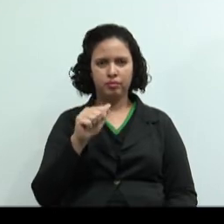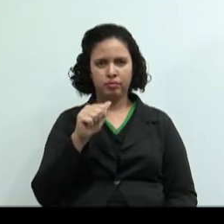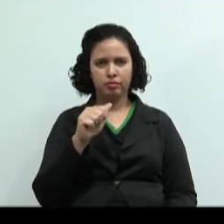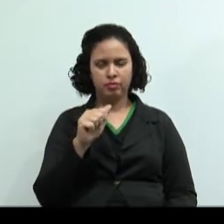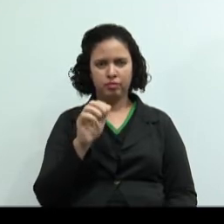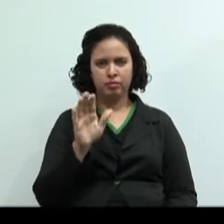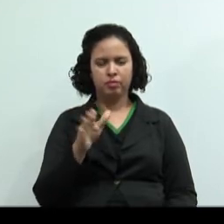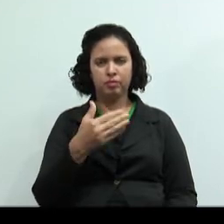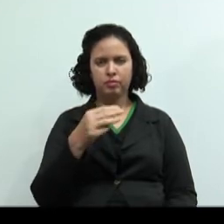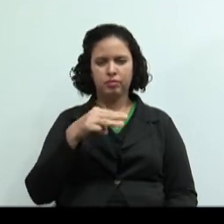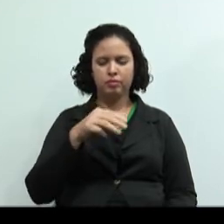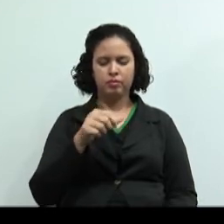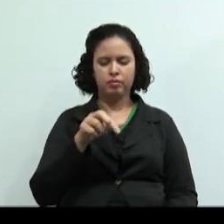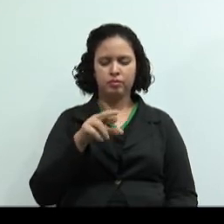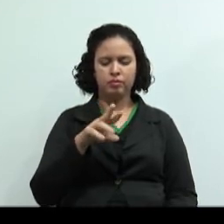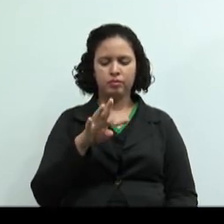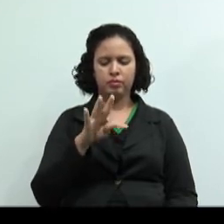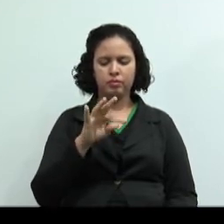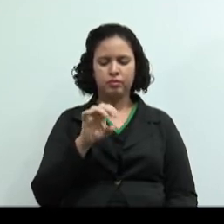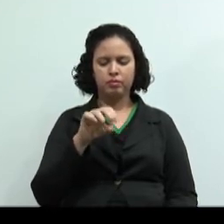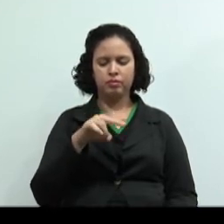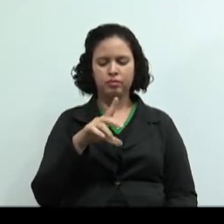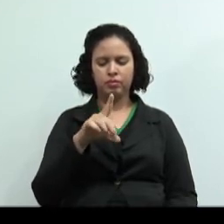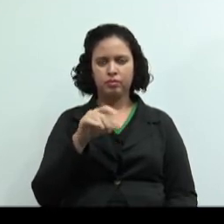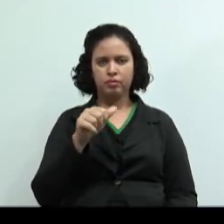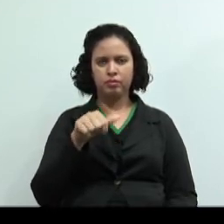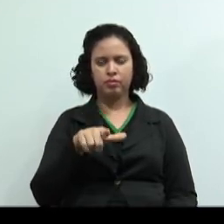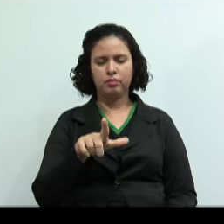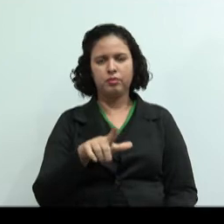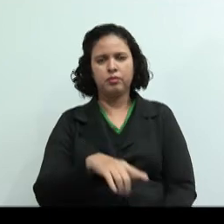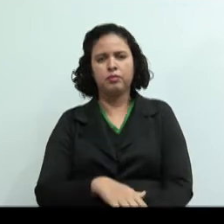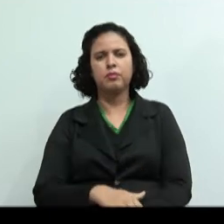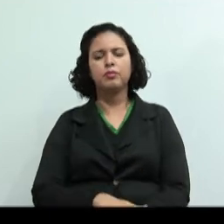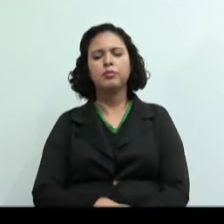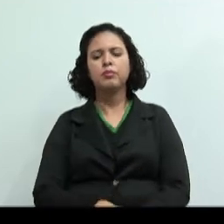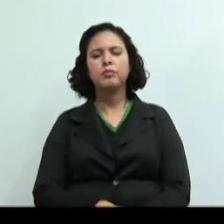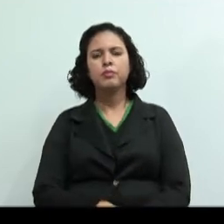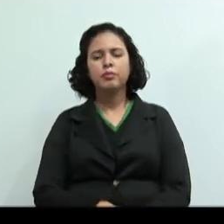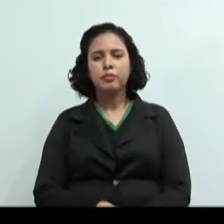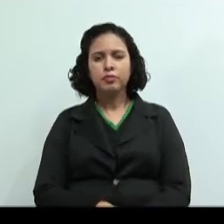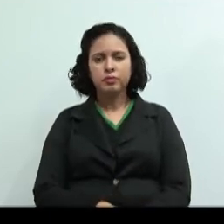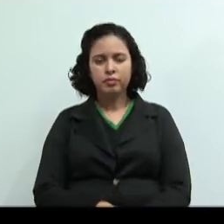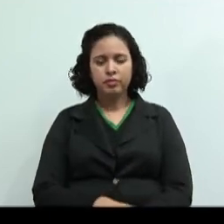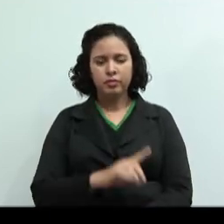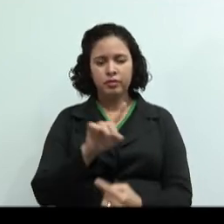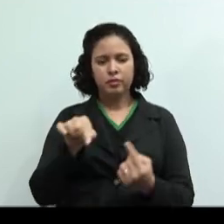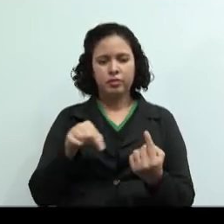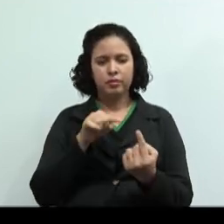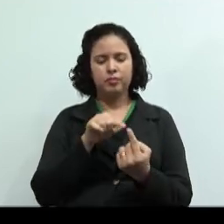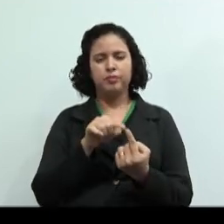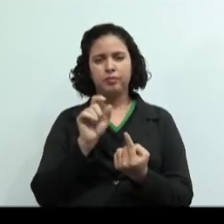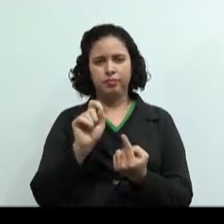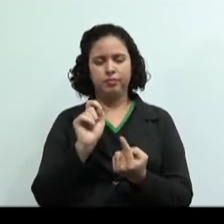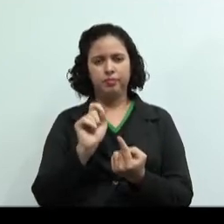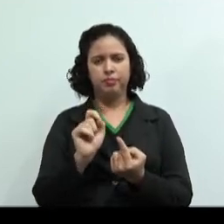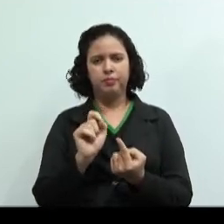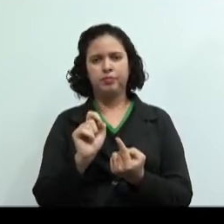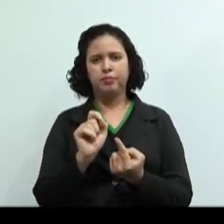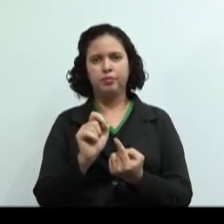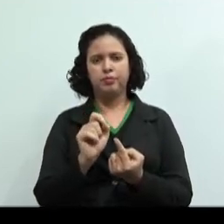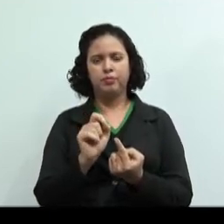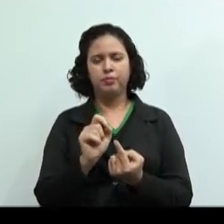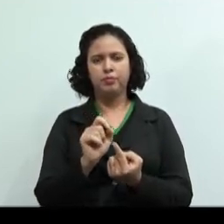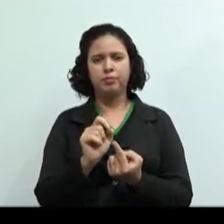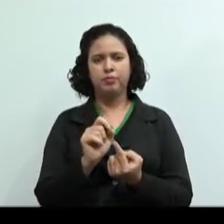Francisca Martendal. Não sei se é o nome da professora ou é nome da escola. Ok. Então, vamos aqui. O objetivo, para